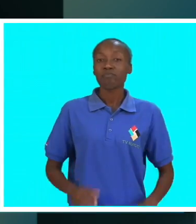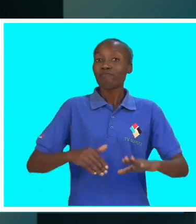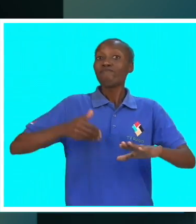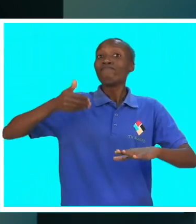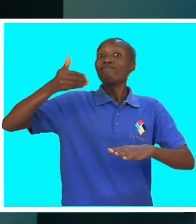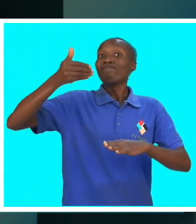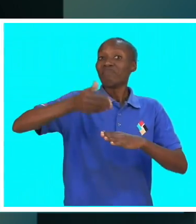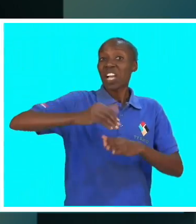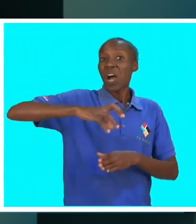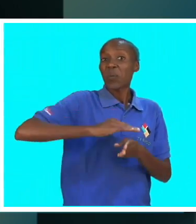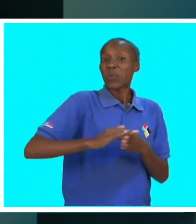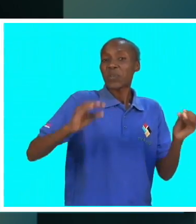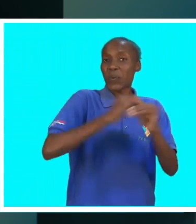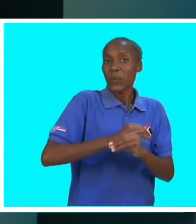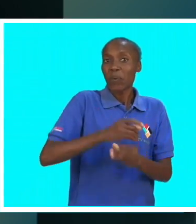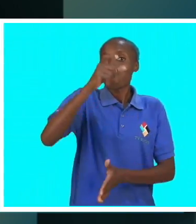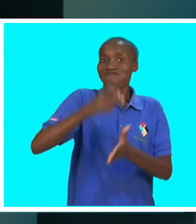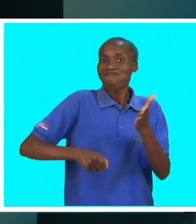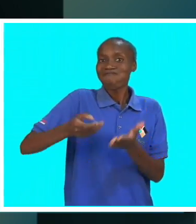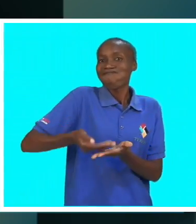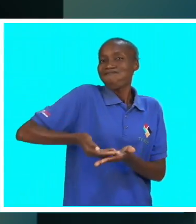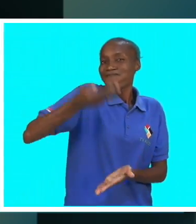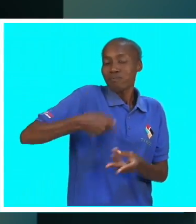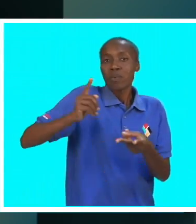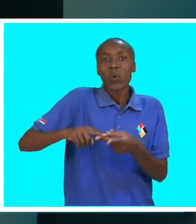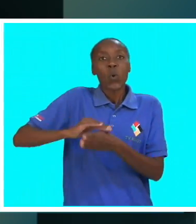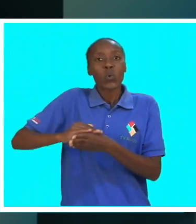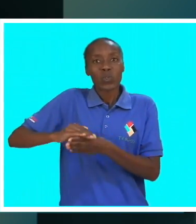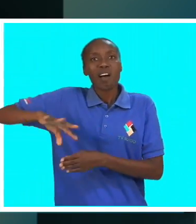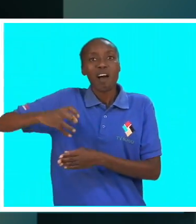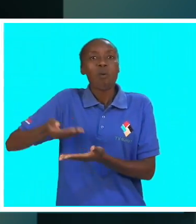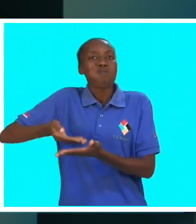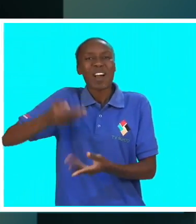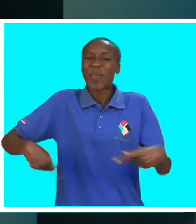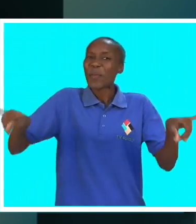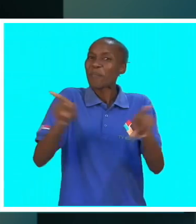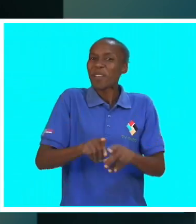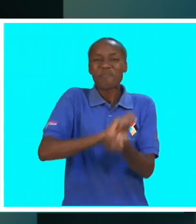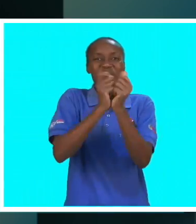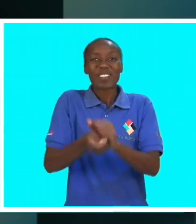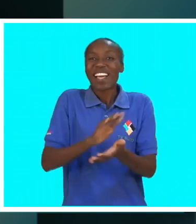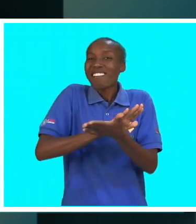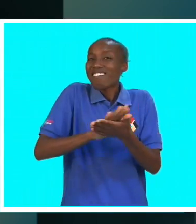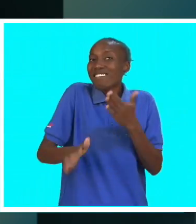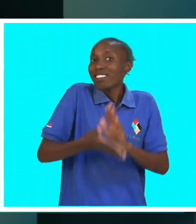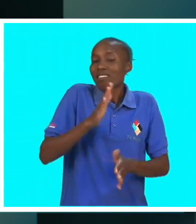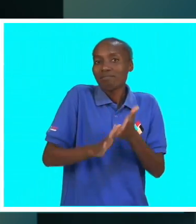Há vezes que não usamos a água, a fatura é elevada. Quando usamos, a fatura é elevada na mesma, não muda nada.